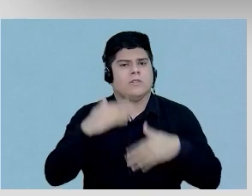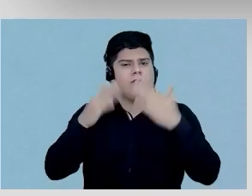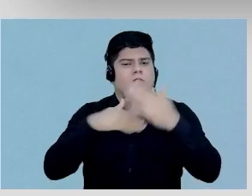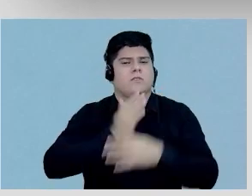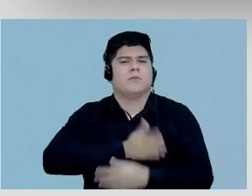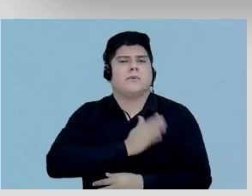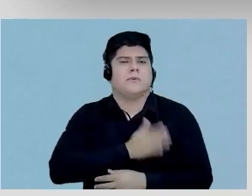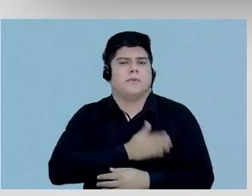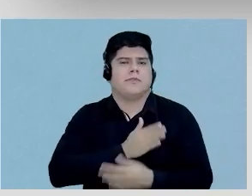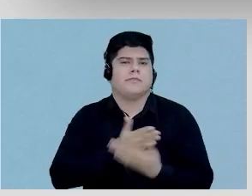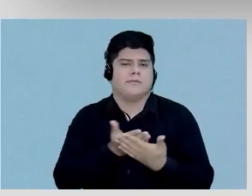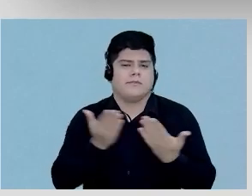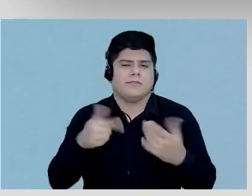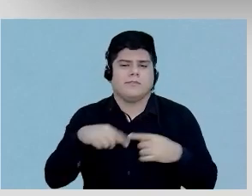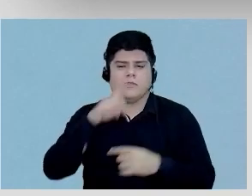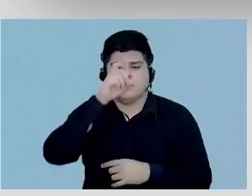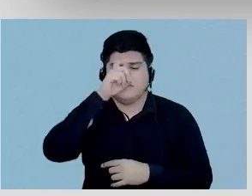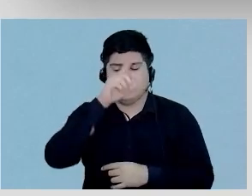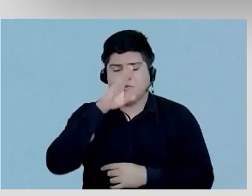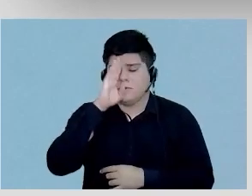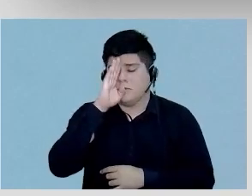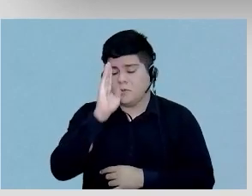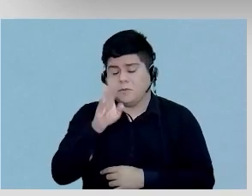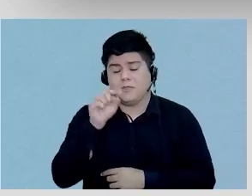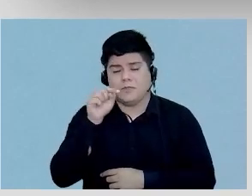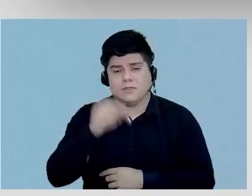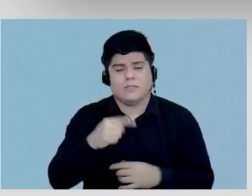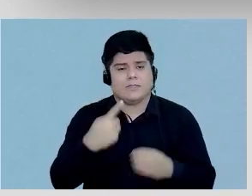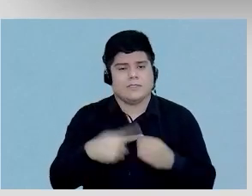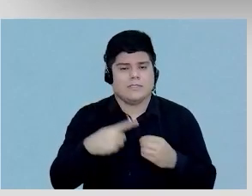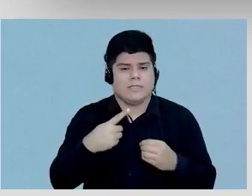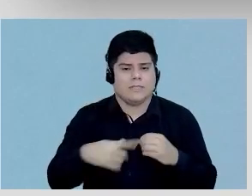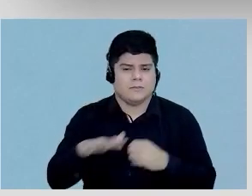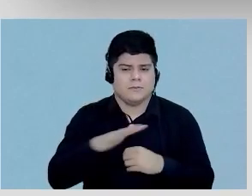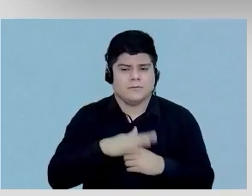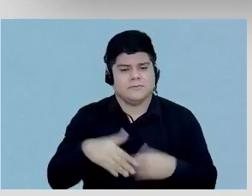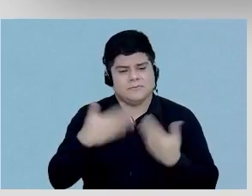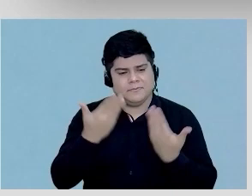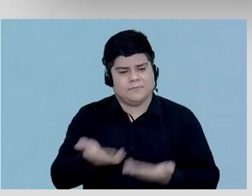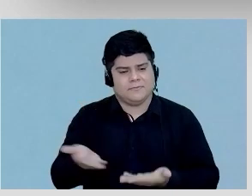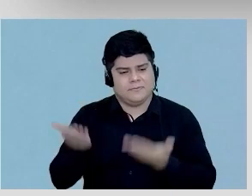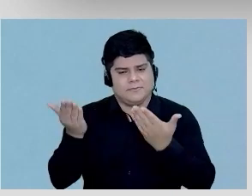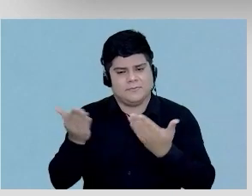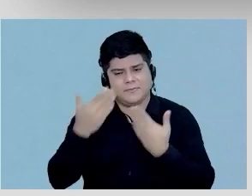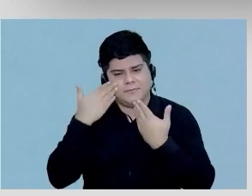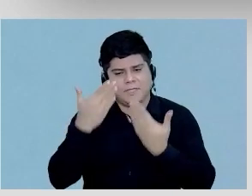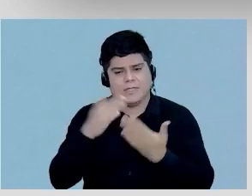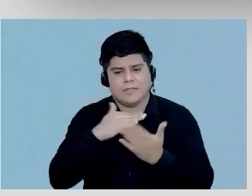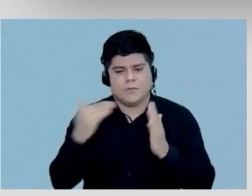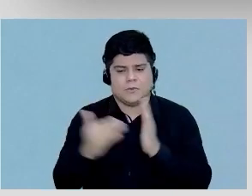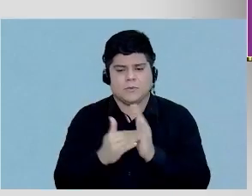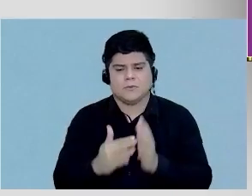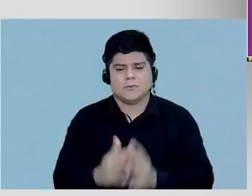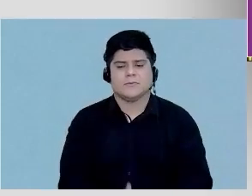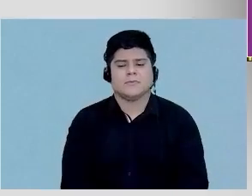cardiologia no nosso hospital e, principalmente, na nossa cidade. Cláudio, a palavra está com você. Obrigado a todos.